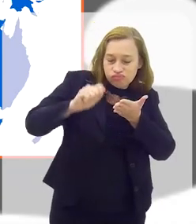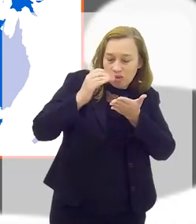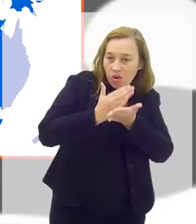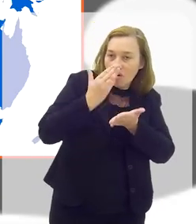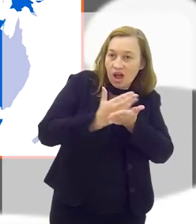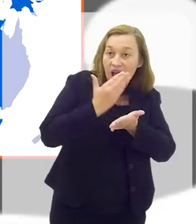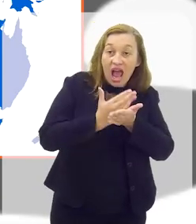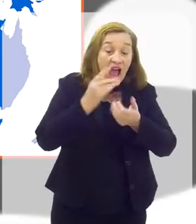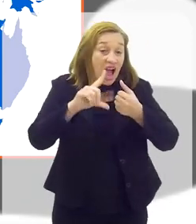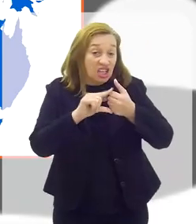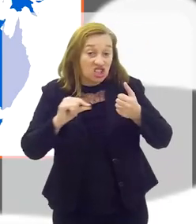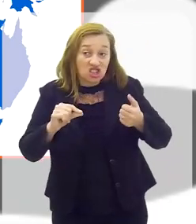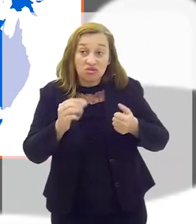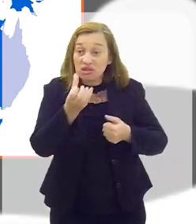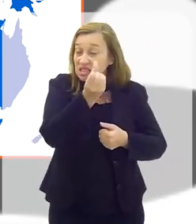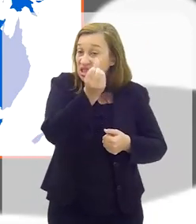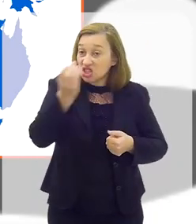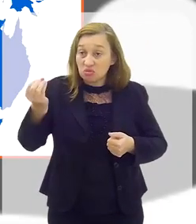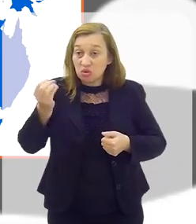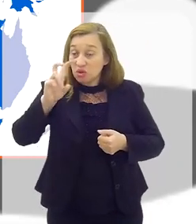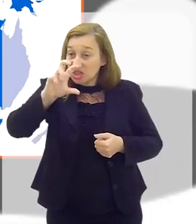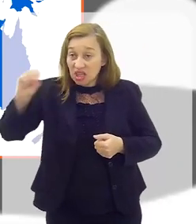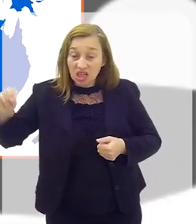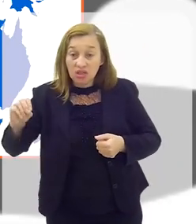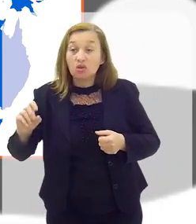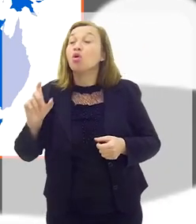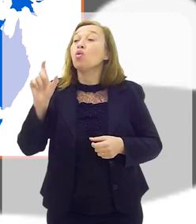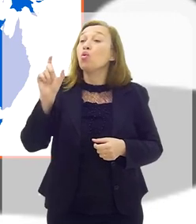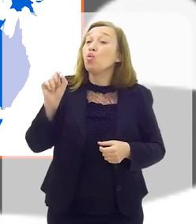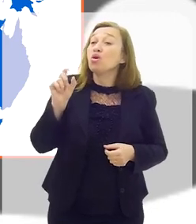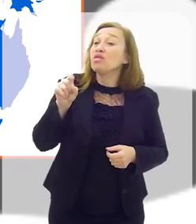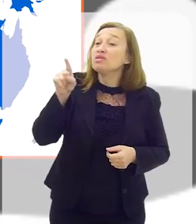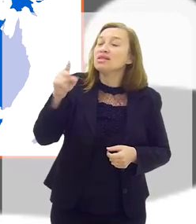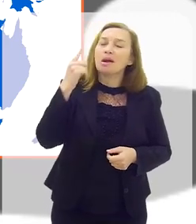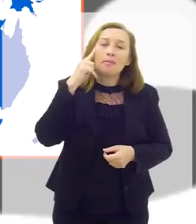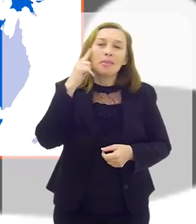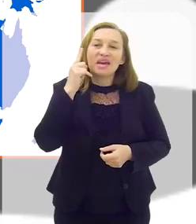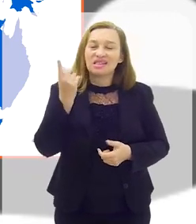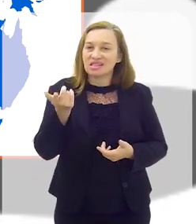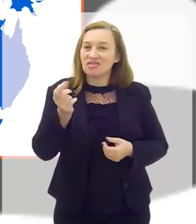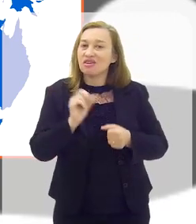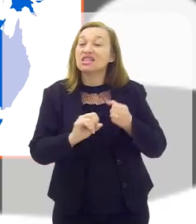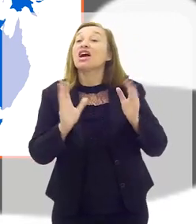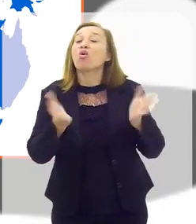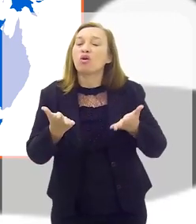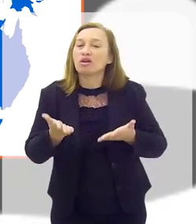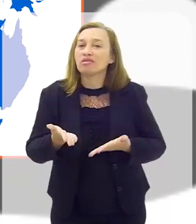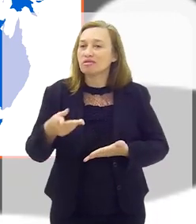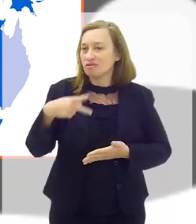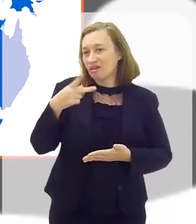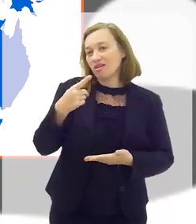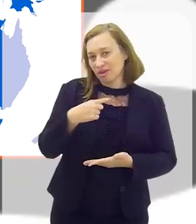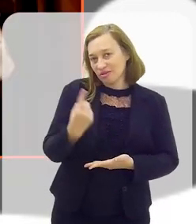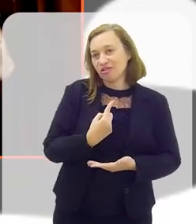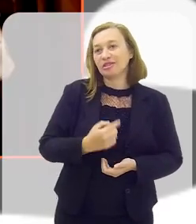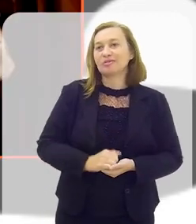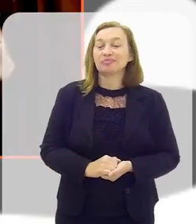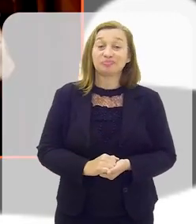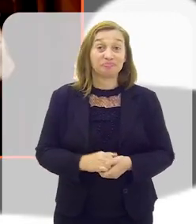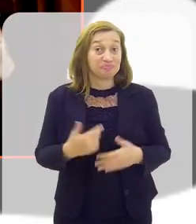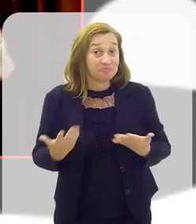3.500 artigos, professor e palestrante nacional e internacional. O você está aí em ebulição agora? Conta para a gente.